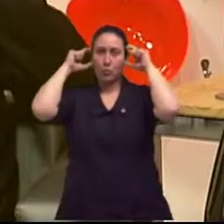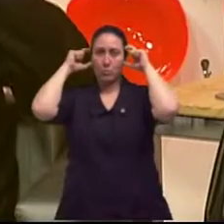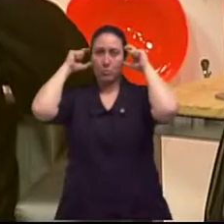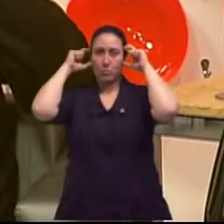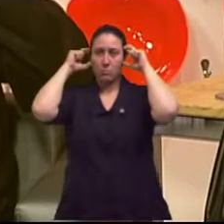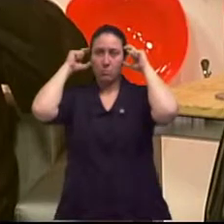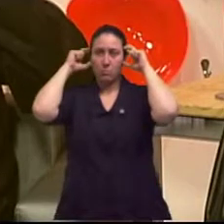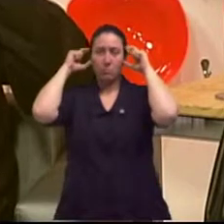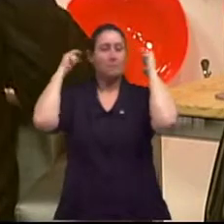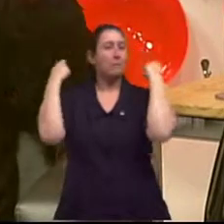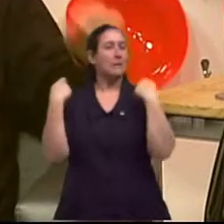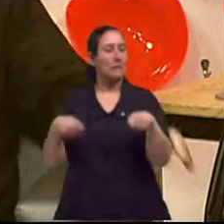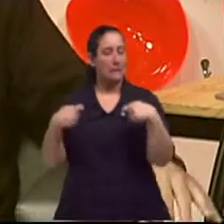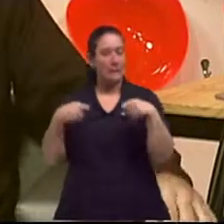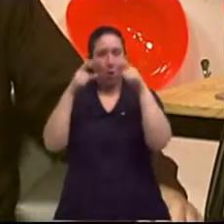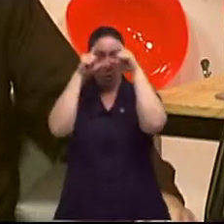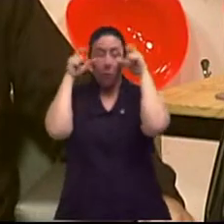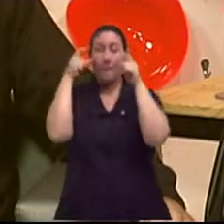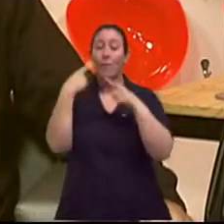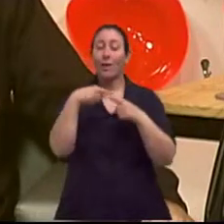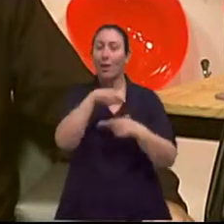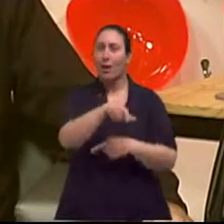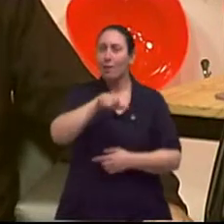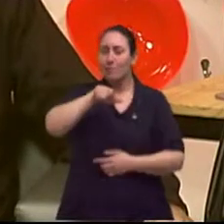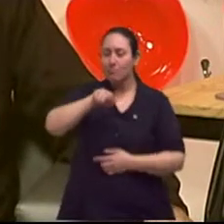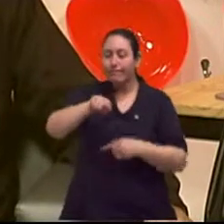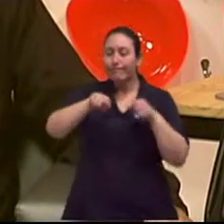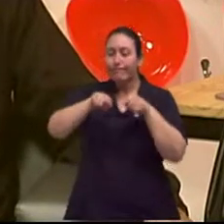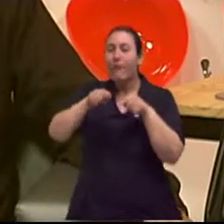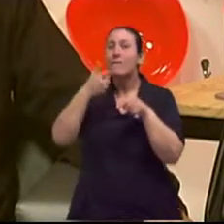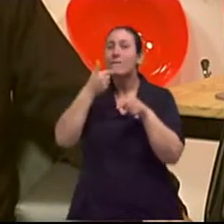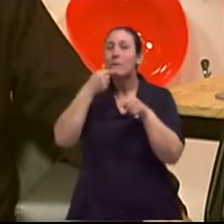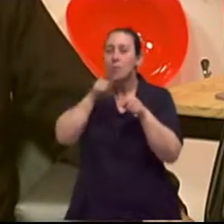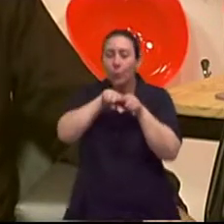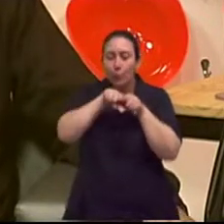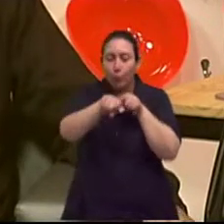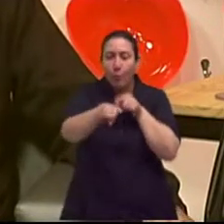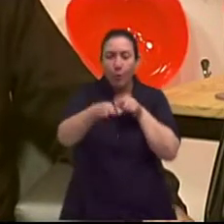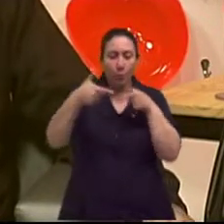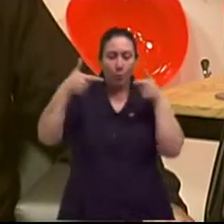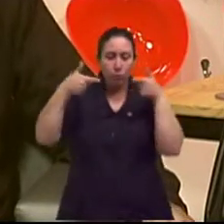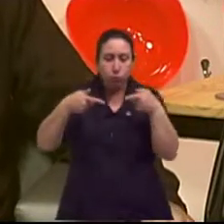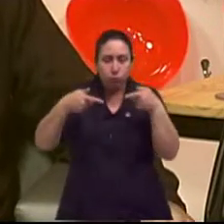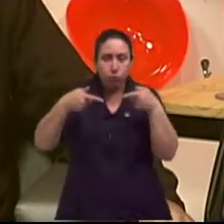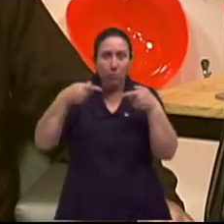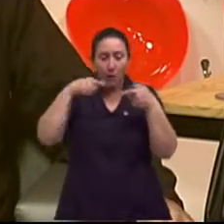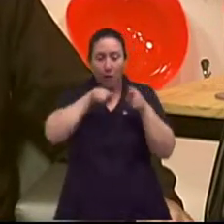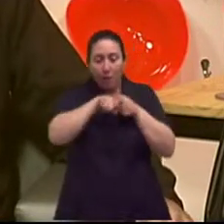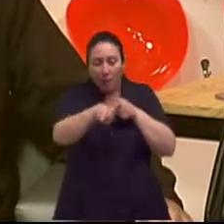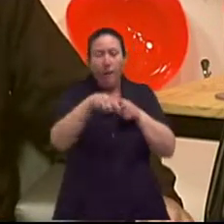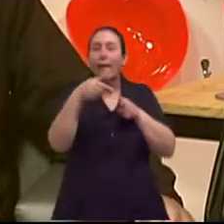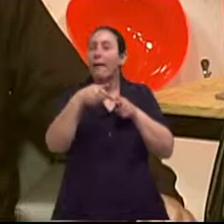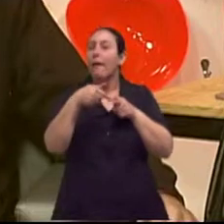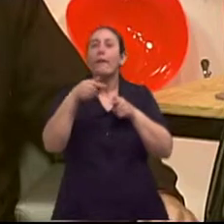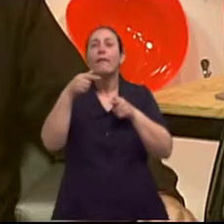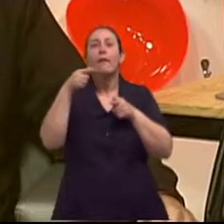os óculos, olha aí. Porque esse é um laser de baixa potência, ele não vai cortar, ele não vai causar câncer, como